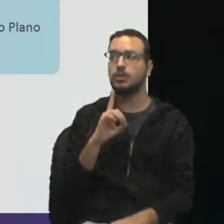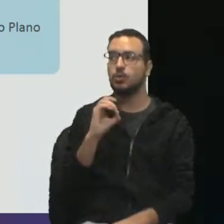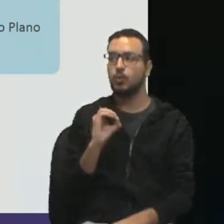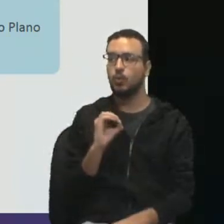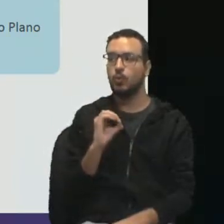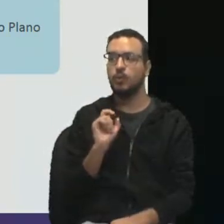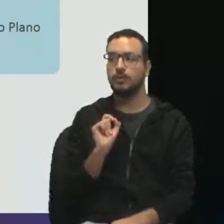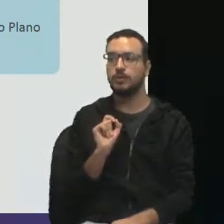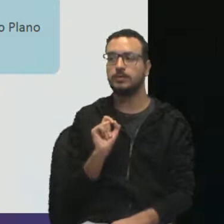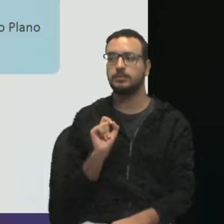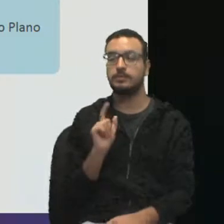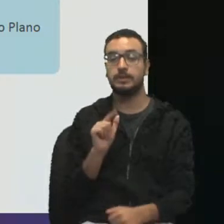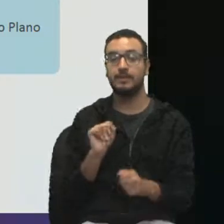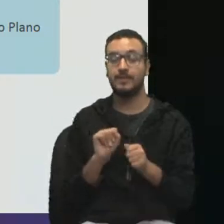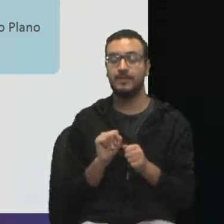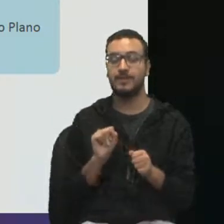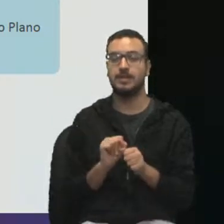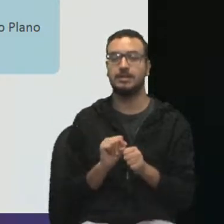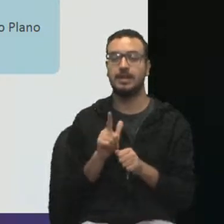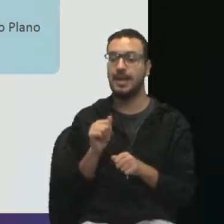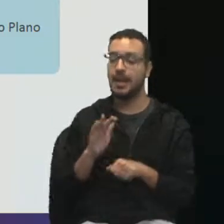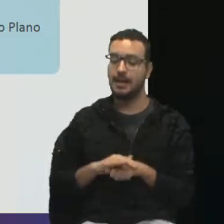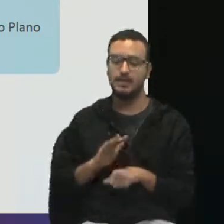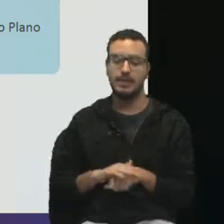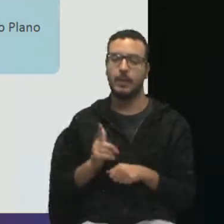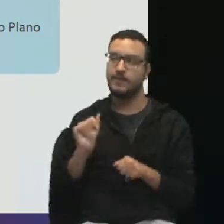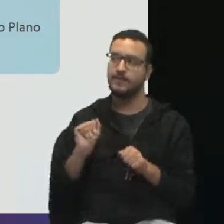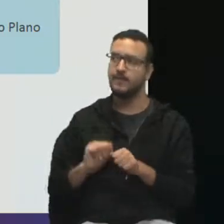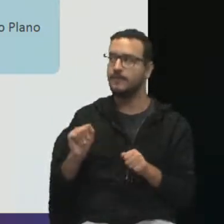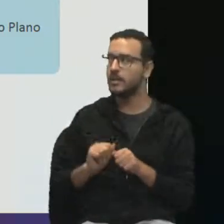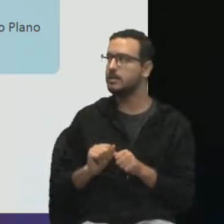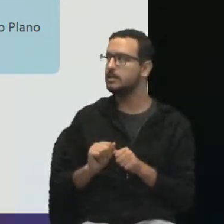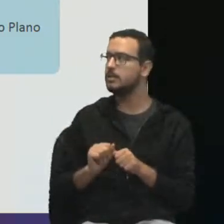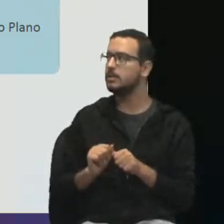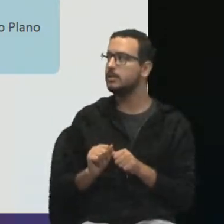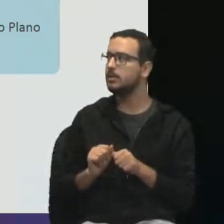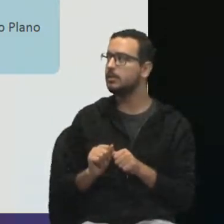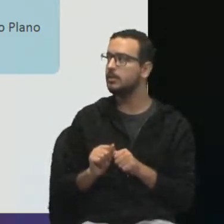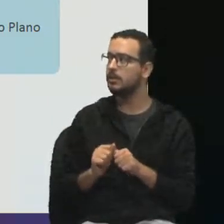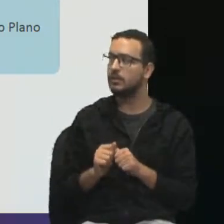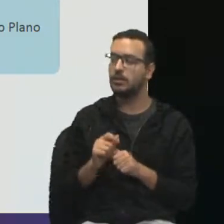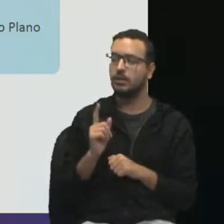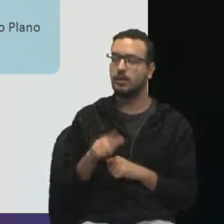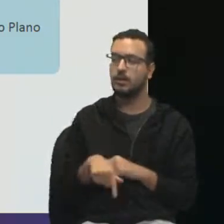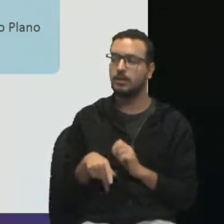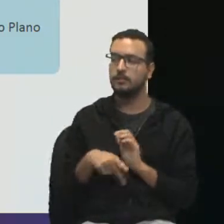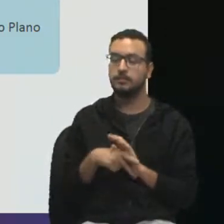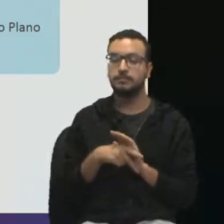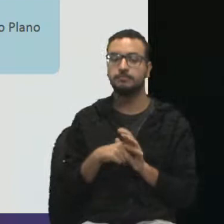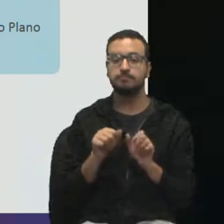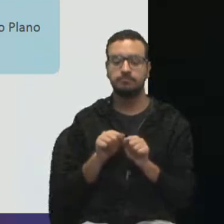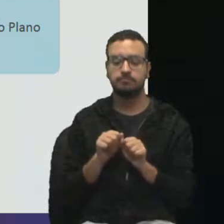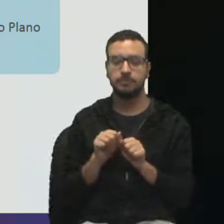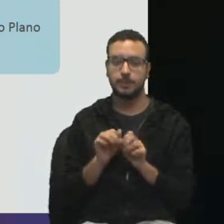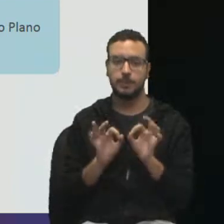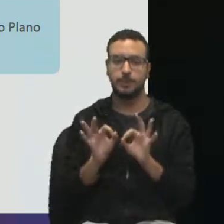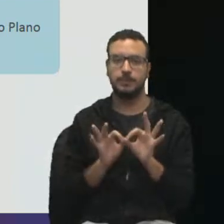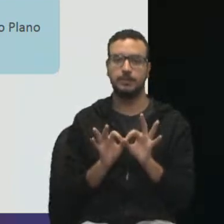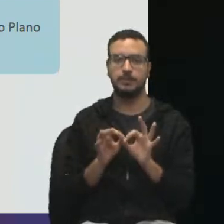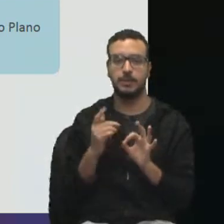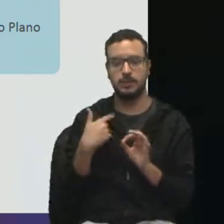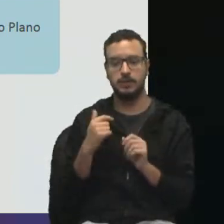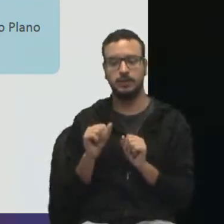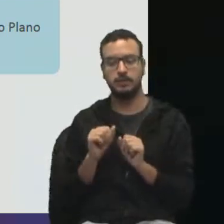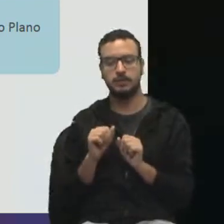executar, né, é a ação, é o fazer, que é a execução do plano. Pegar esse plano que eu bolei